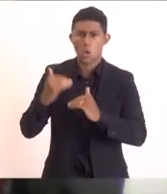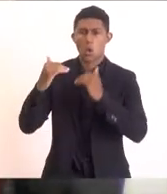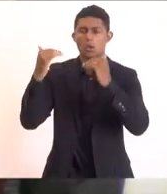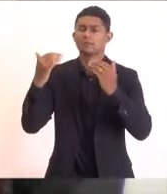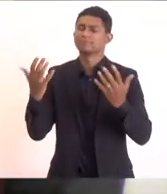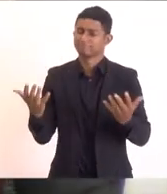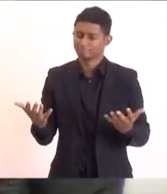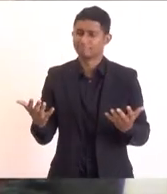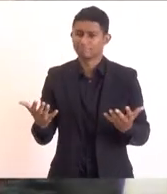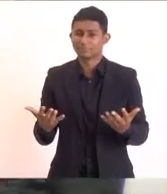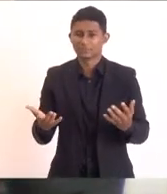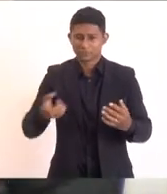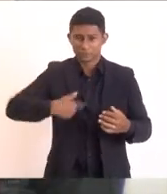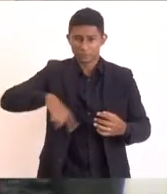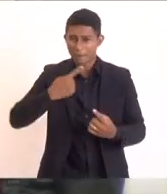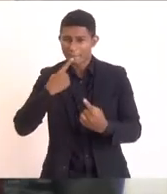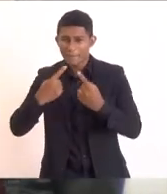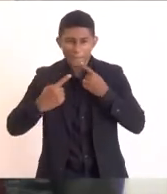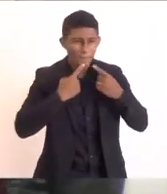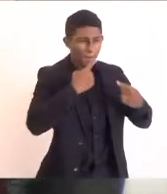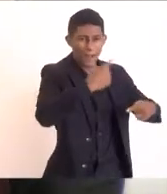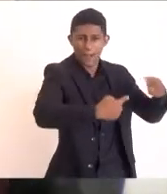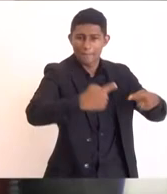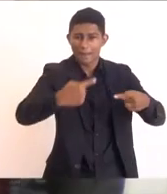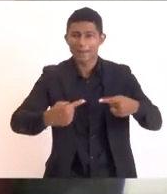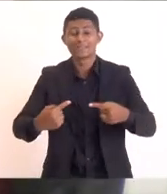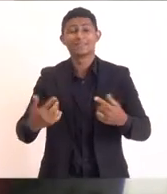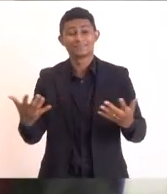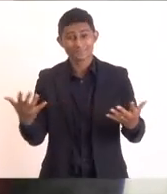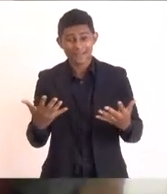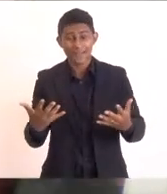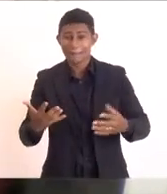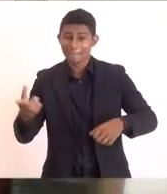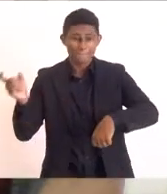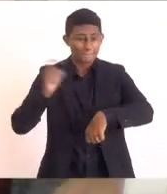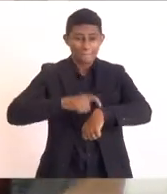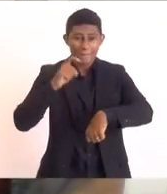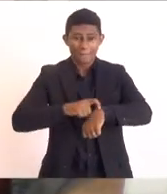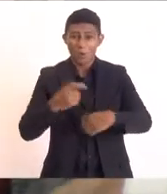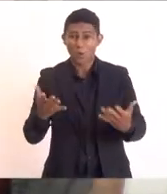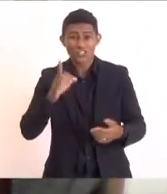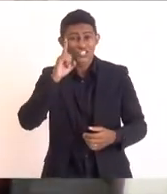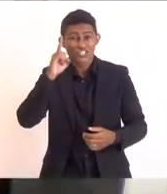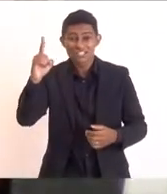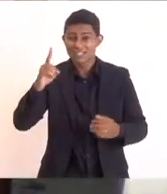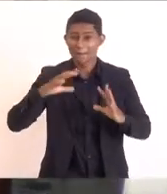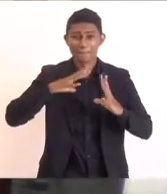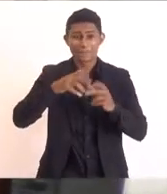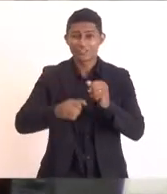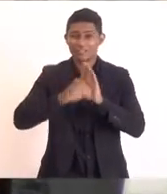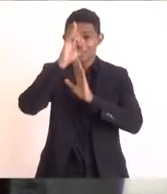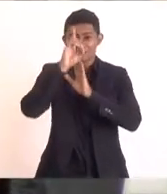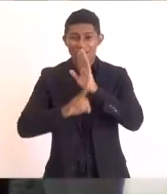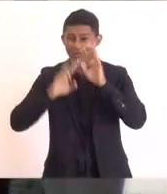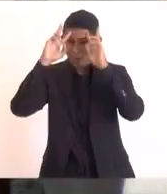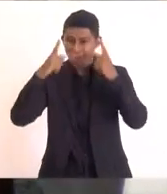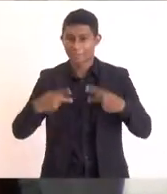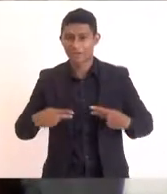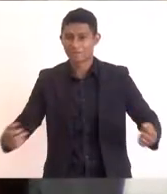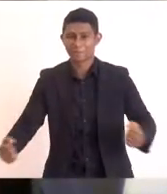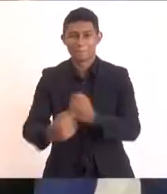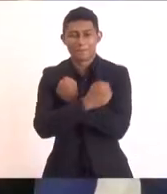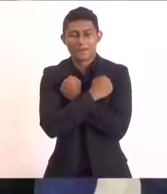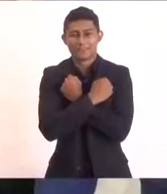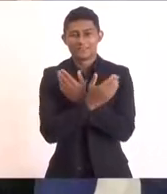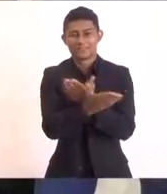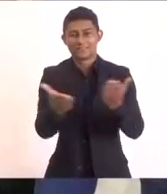bom que o nosso debate tenha ocorrido exatamente neste dia internacional dos direitos humanos forte abraço a todos